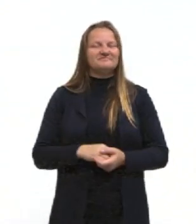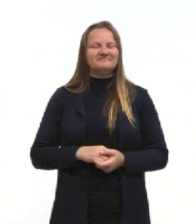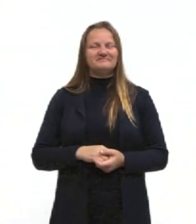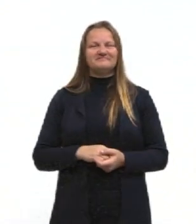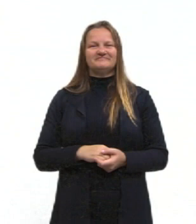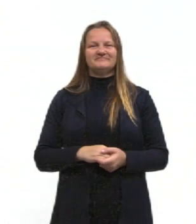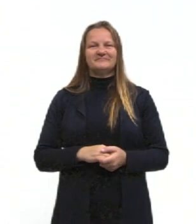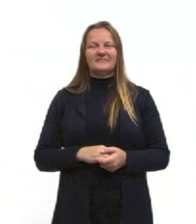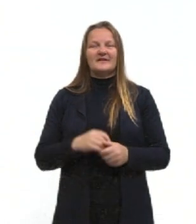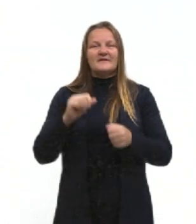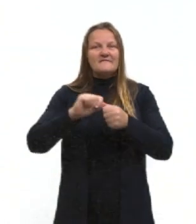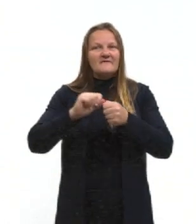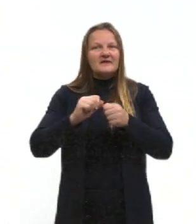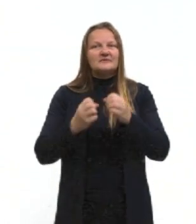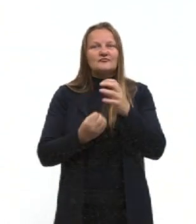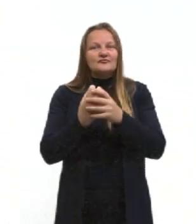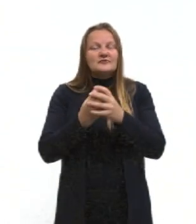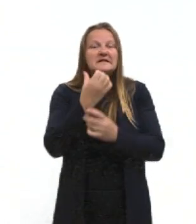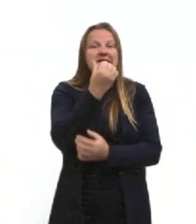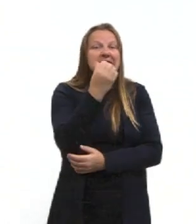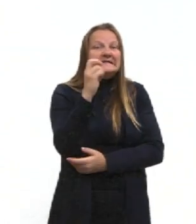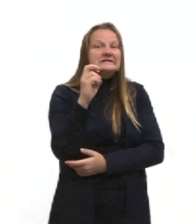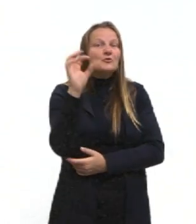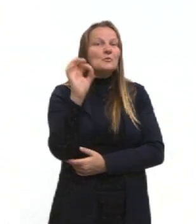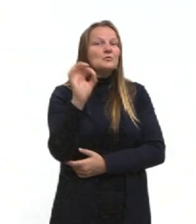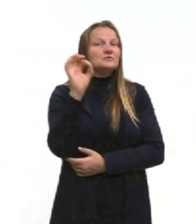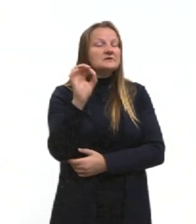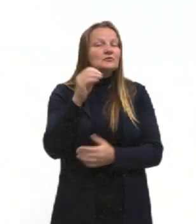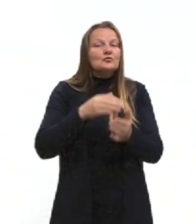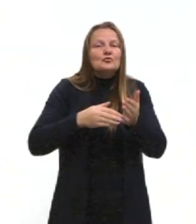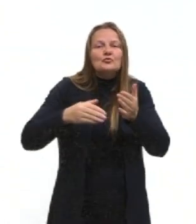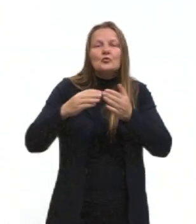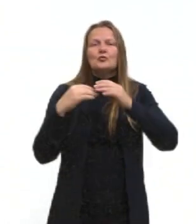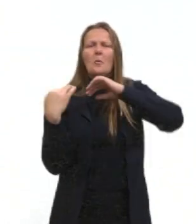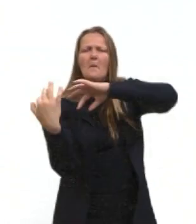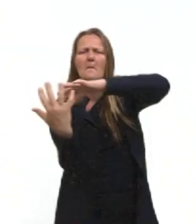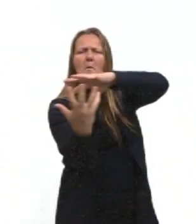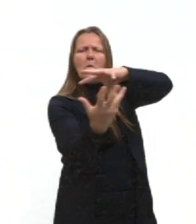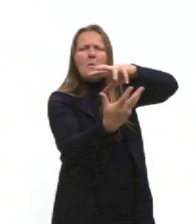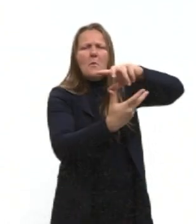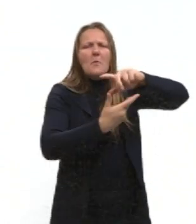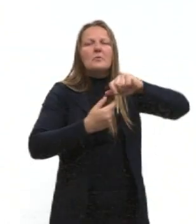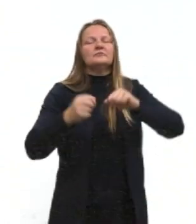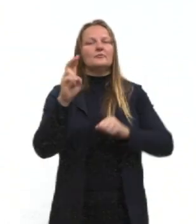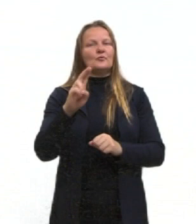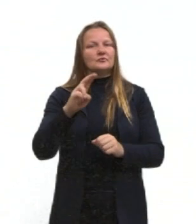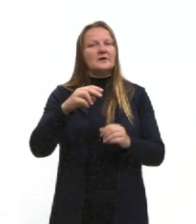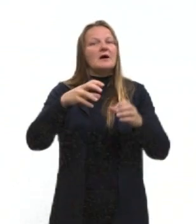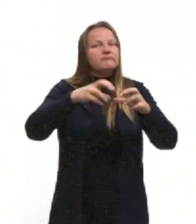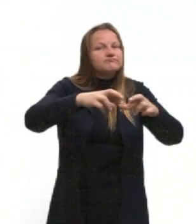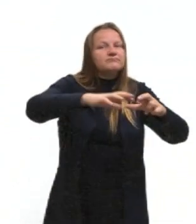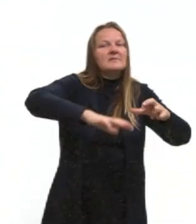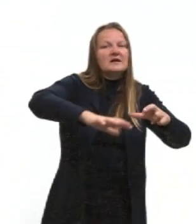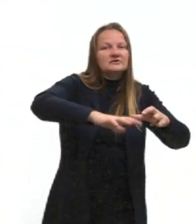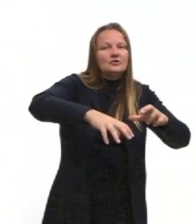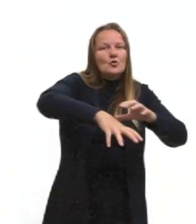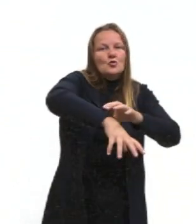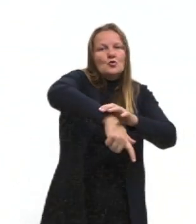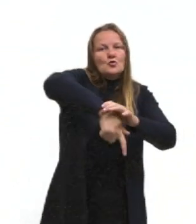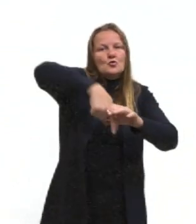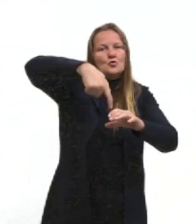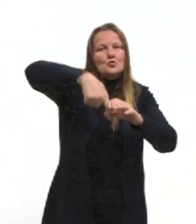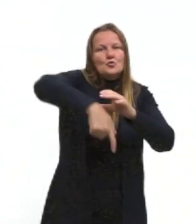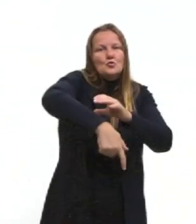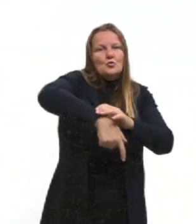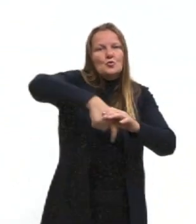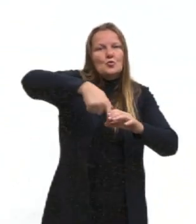é uma região que 65% do petróleo mundial, tá, gurizada, sai dessa região. E